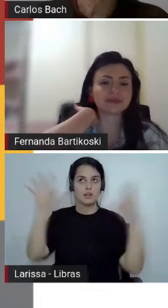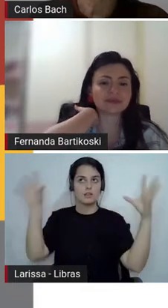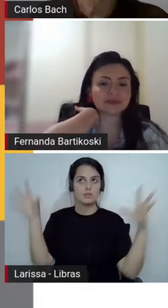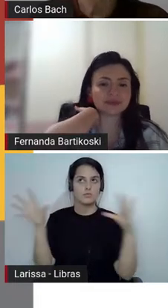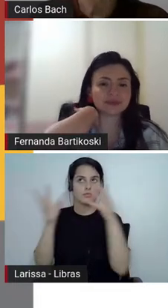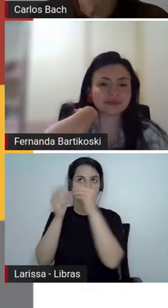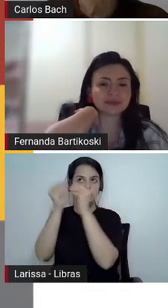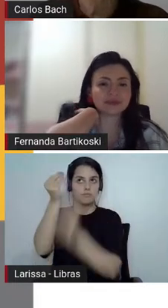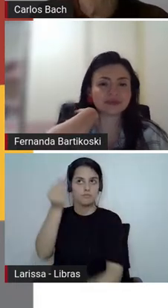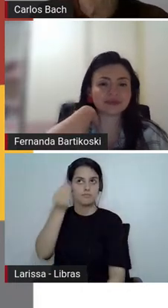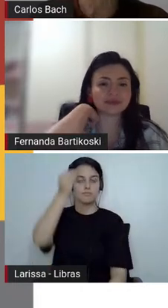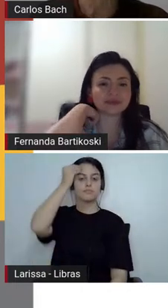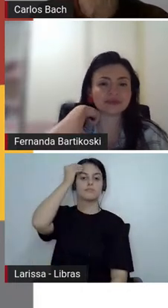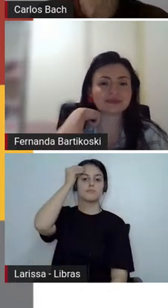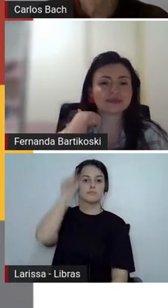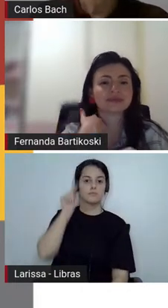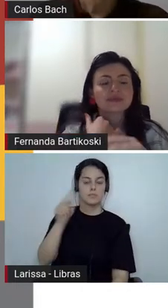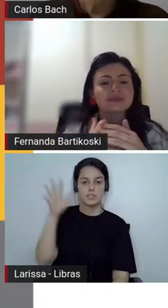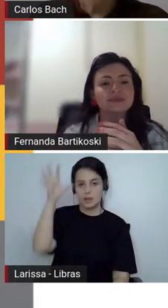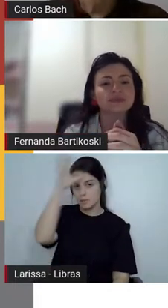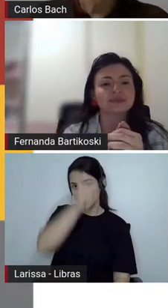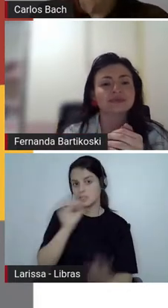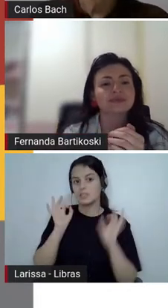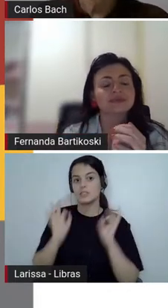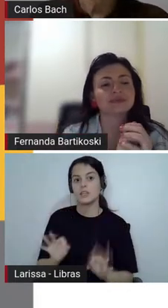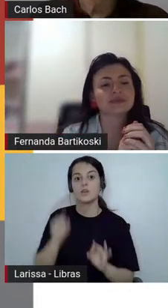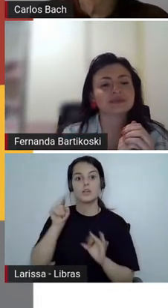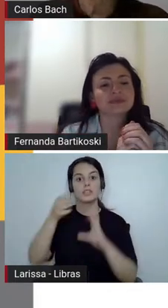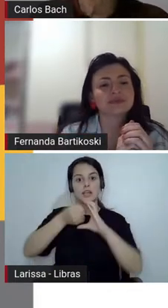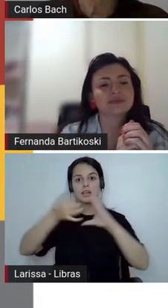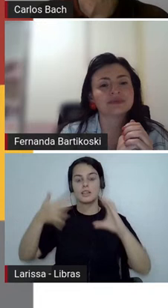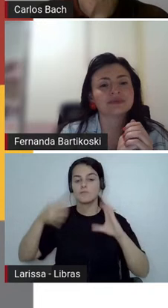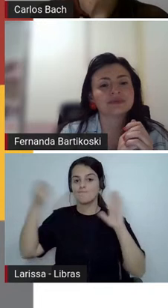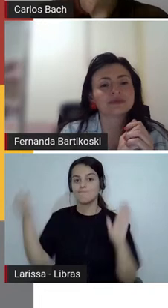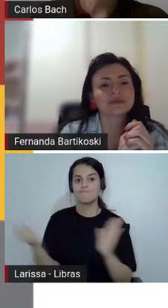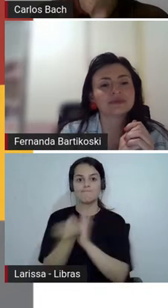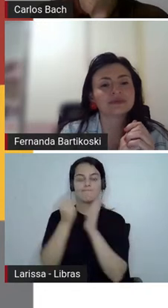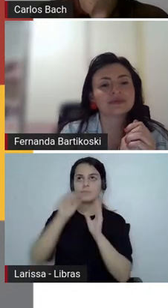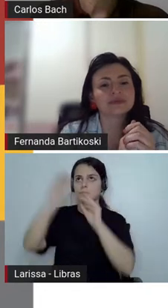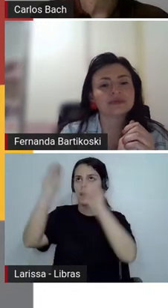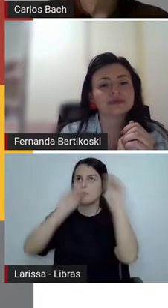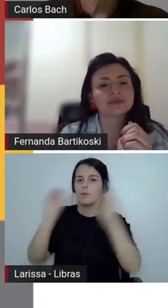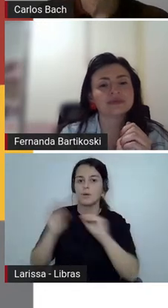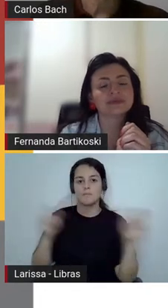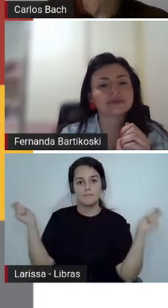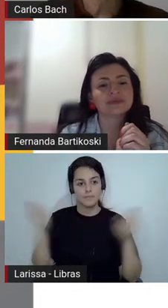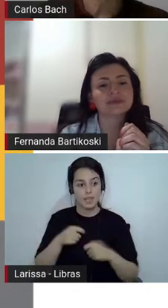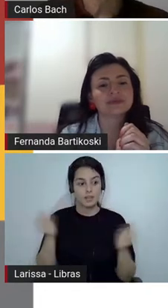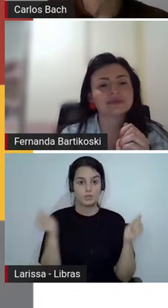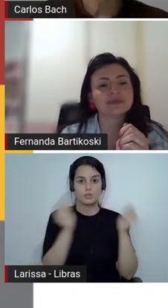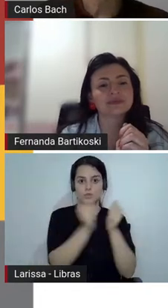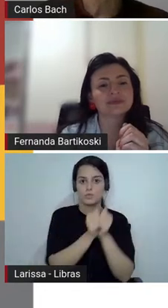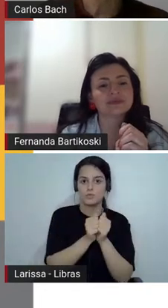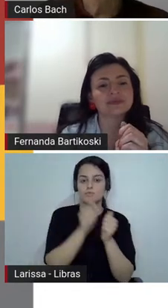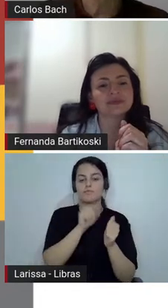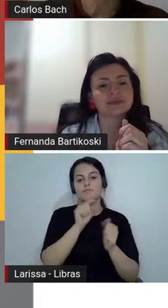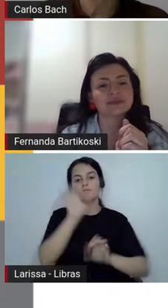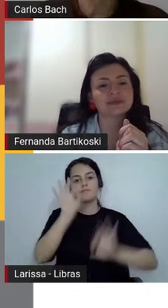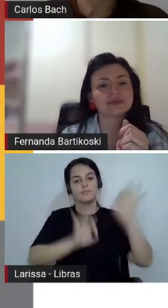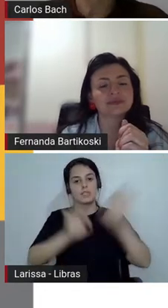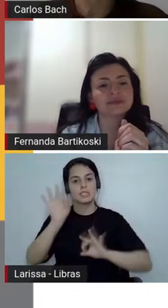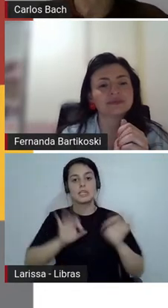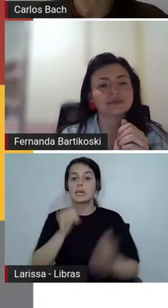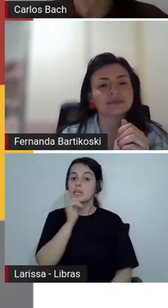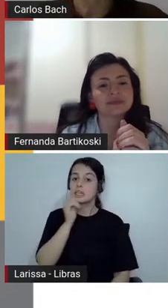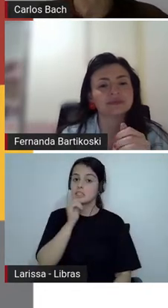apresentando suas características marcantes vamos produzir coletivamente esse esquema pode ficar registrado em um cartaz a